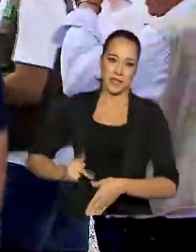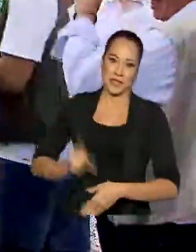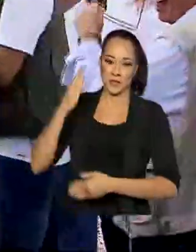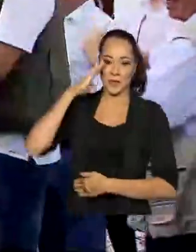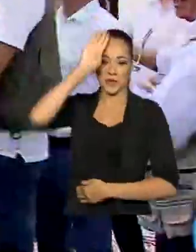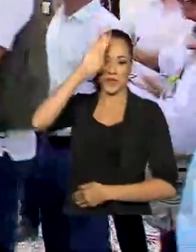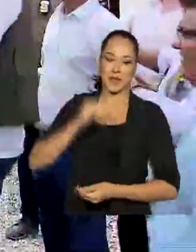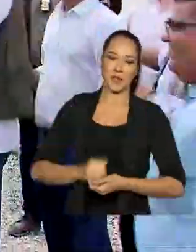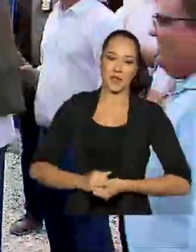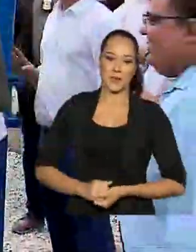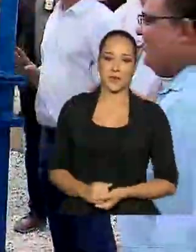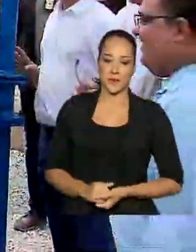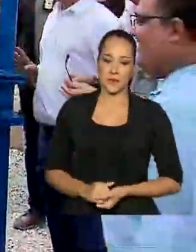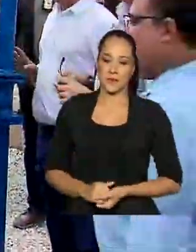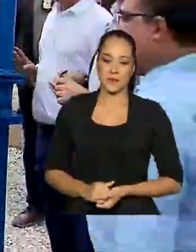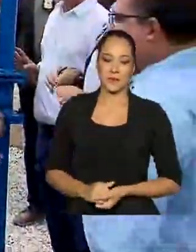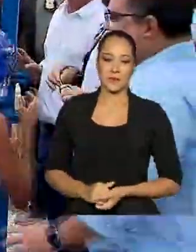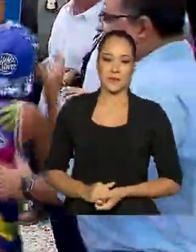Jair Bolsonaro.